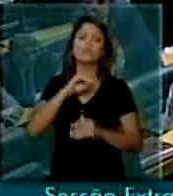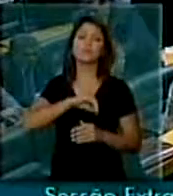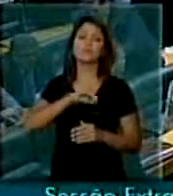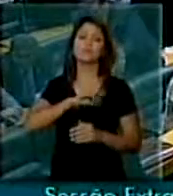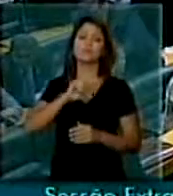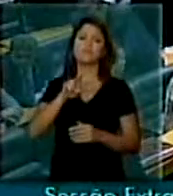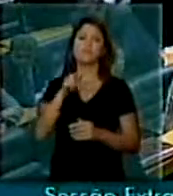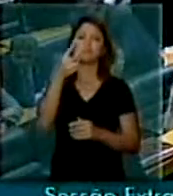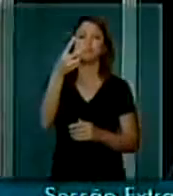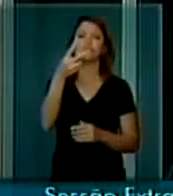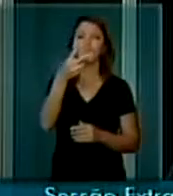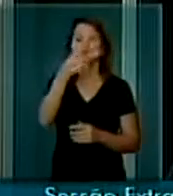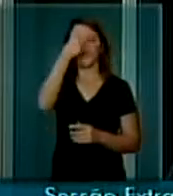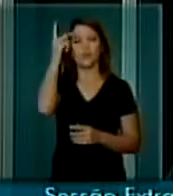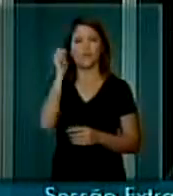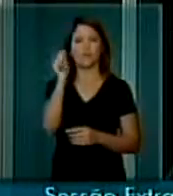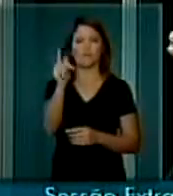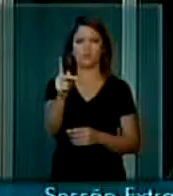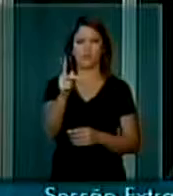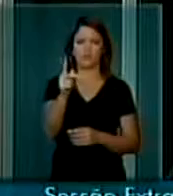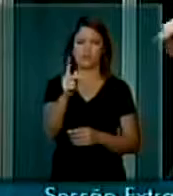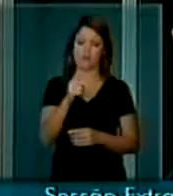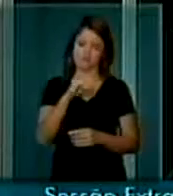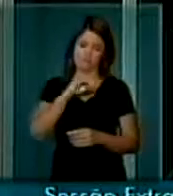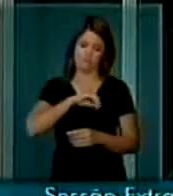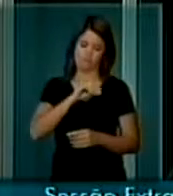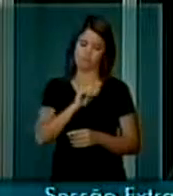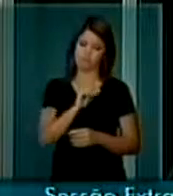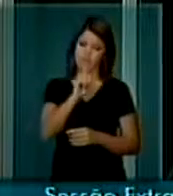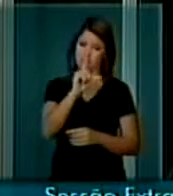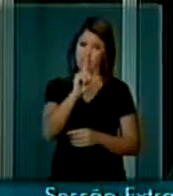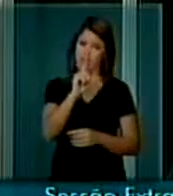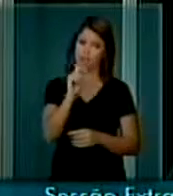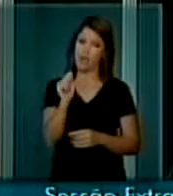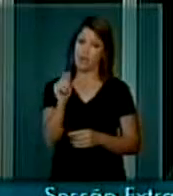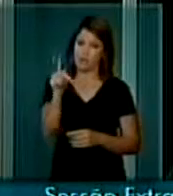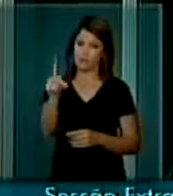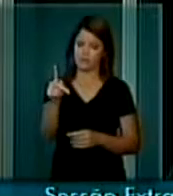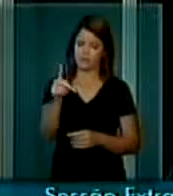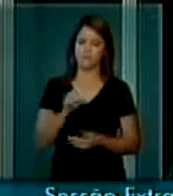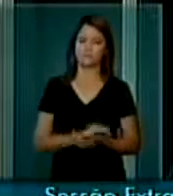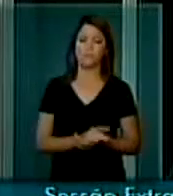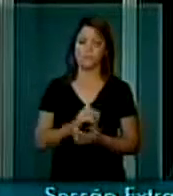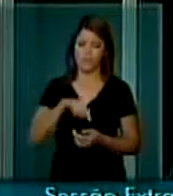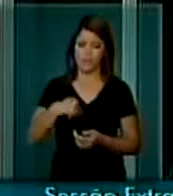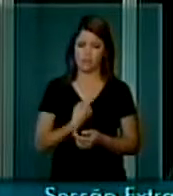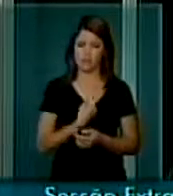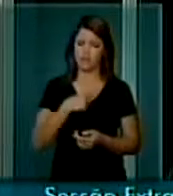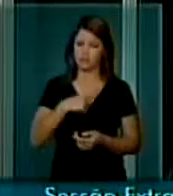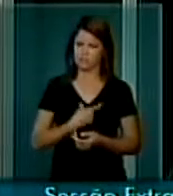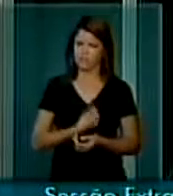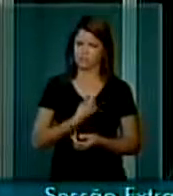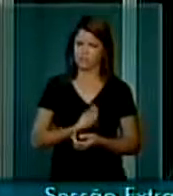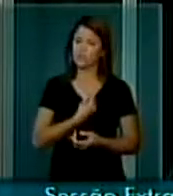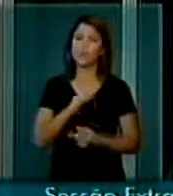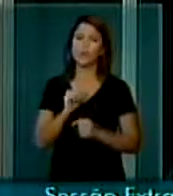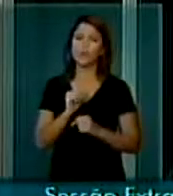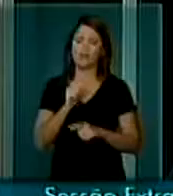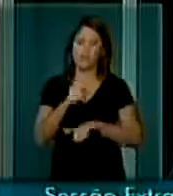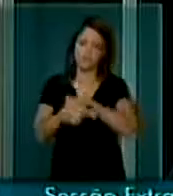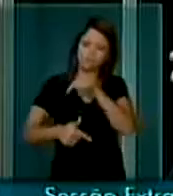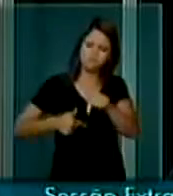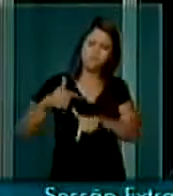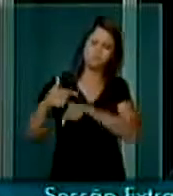aposentados, aumento dos aposentados. E nós estamos lutando